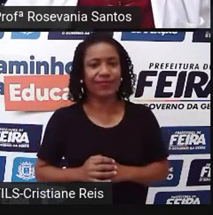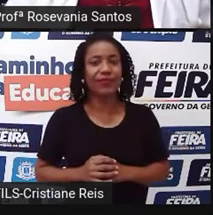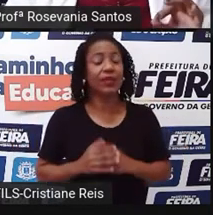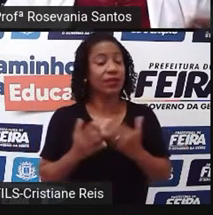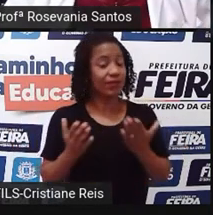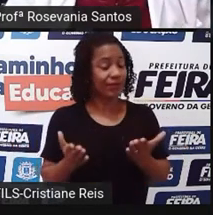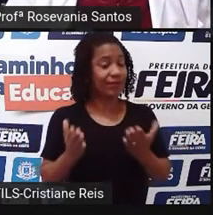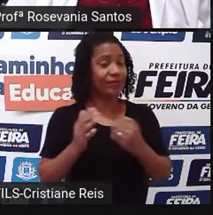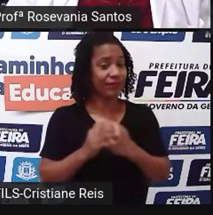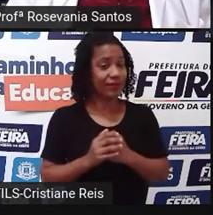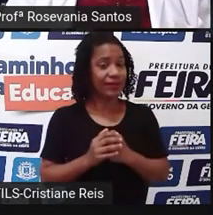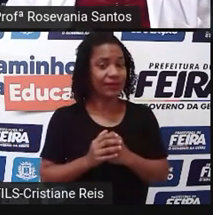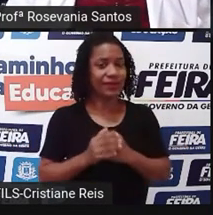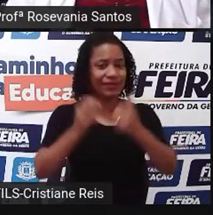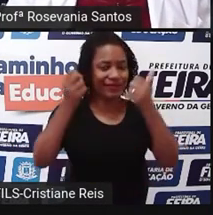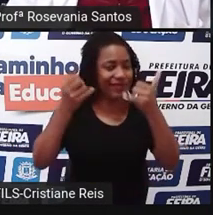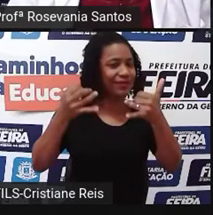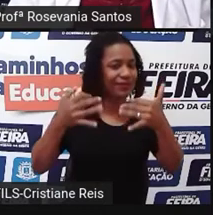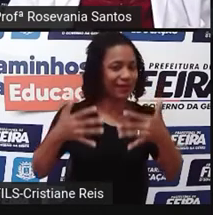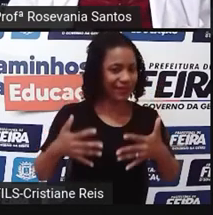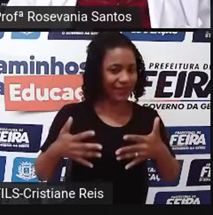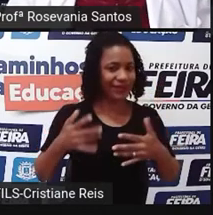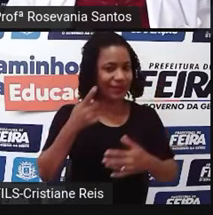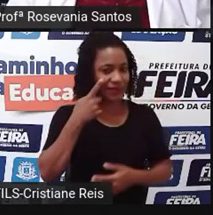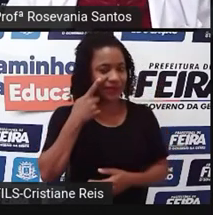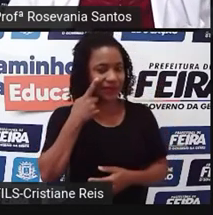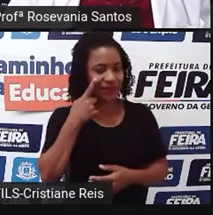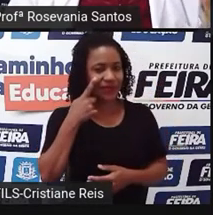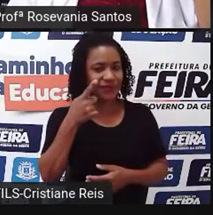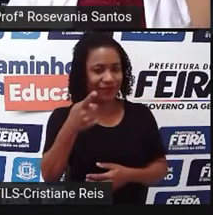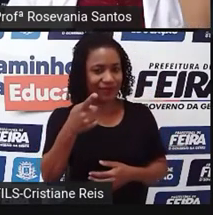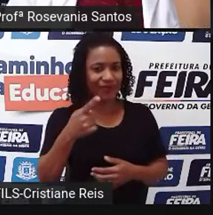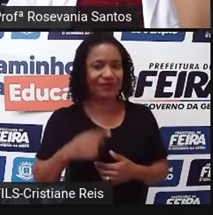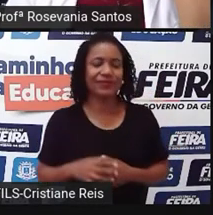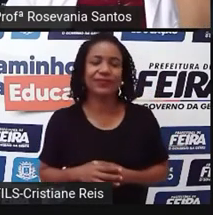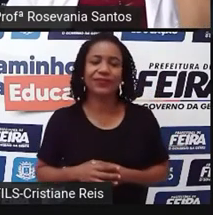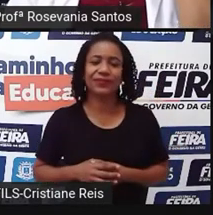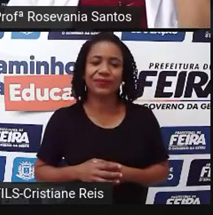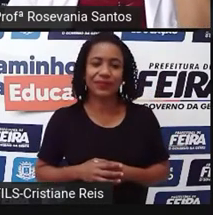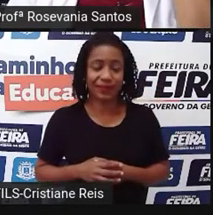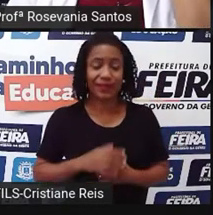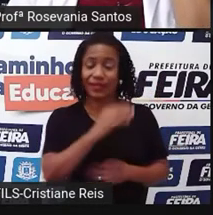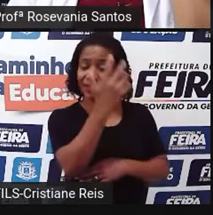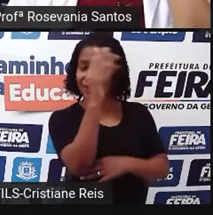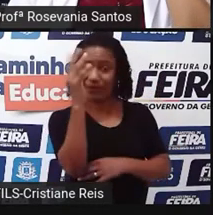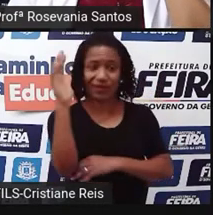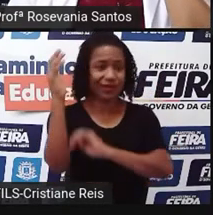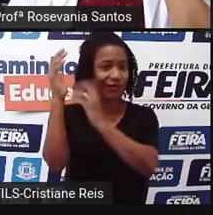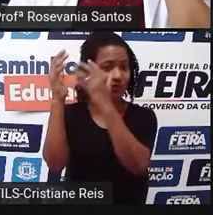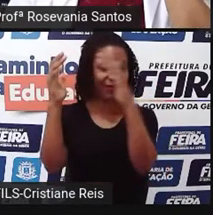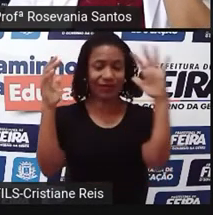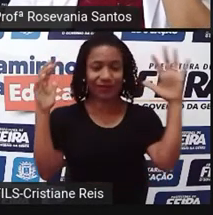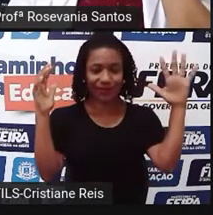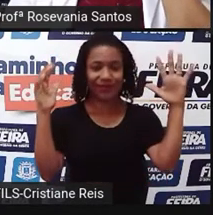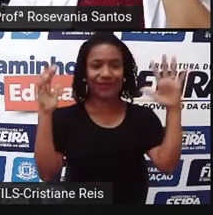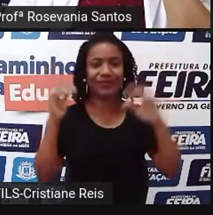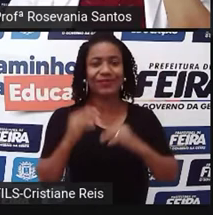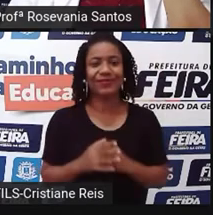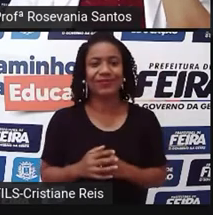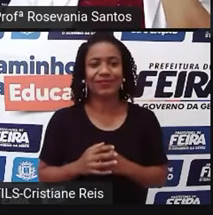Mas nós vamos falar de forma bem básica, né? É considerada uma das florestas que possuem uma das